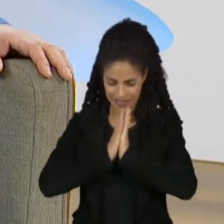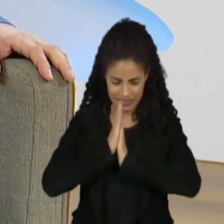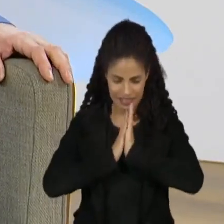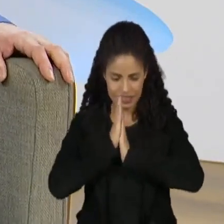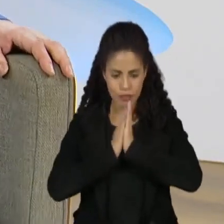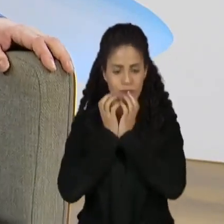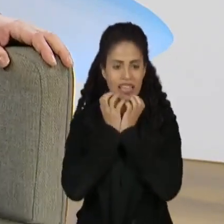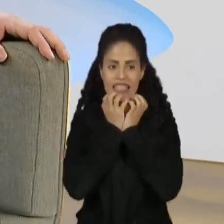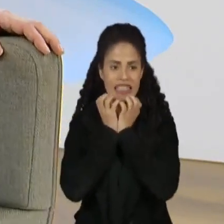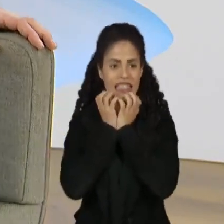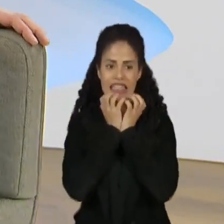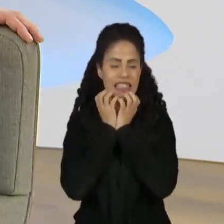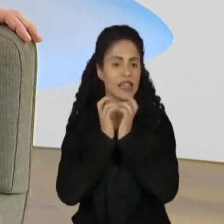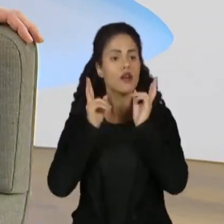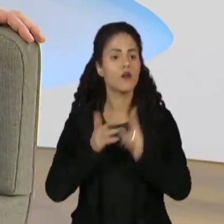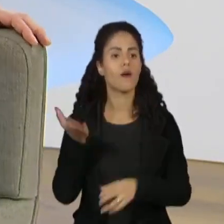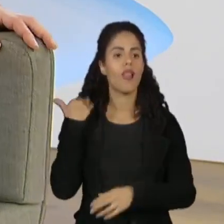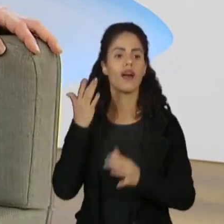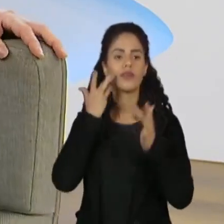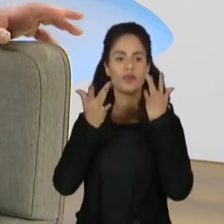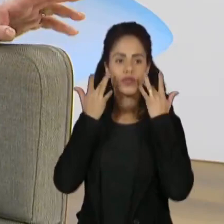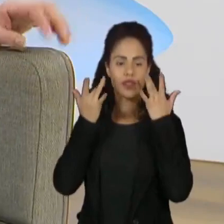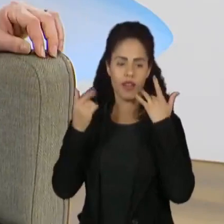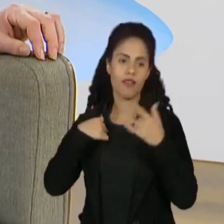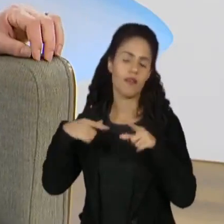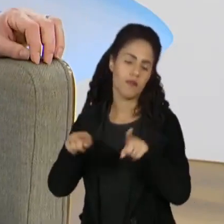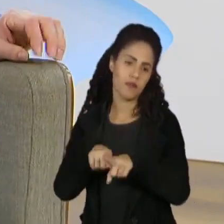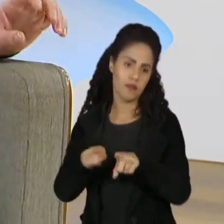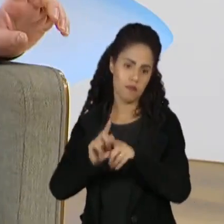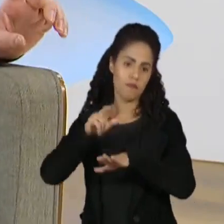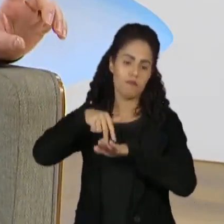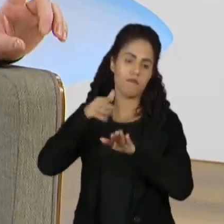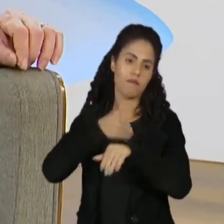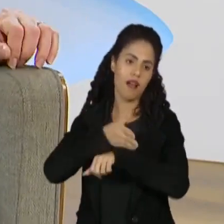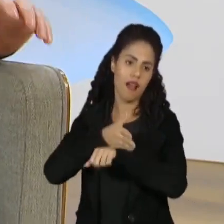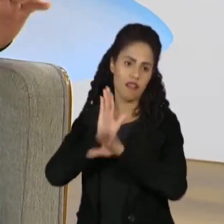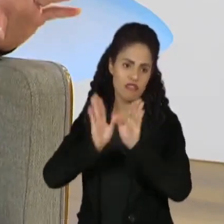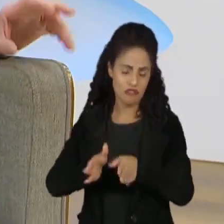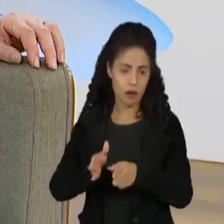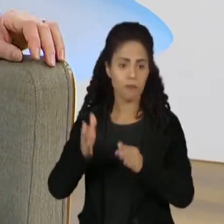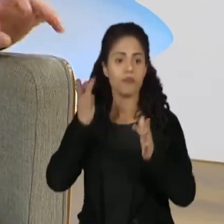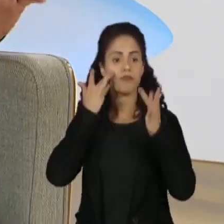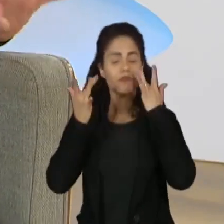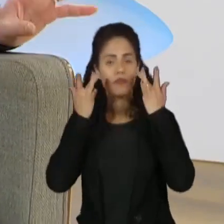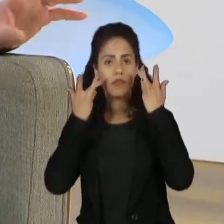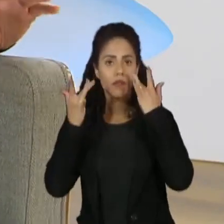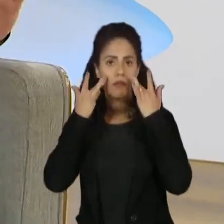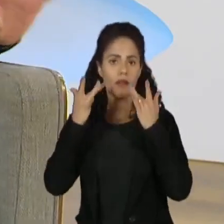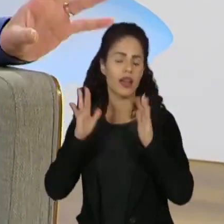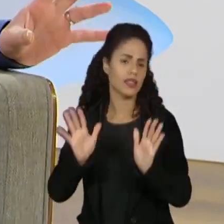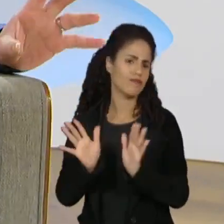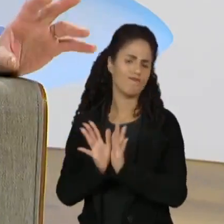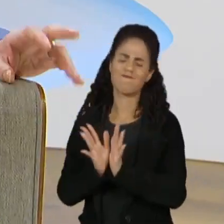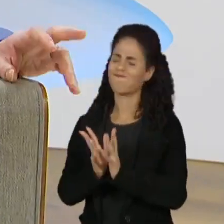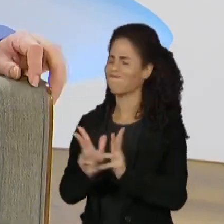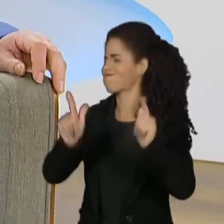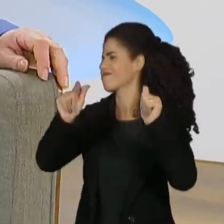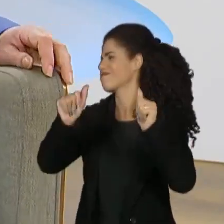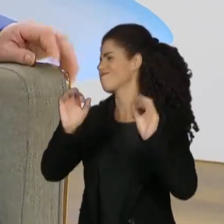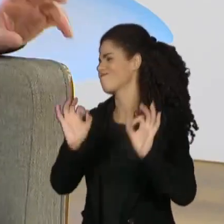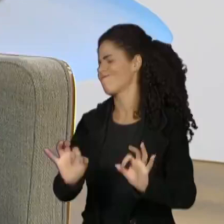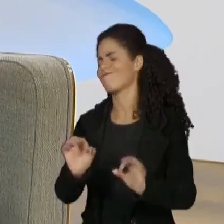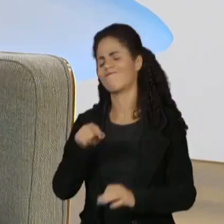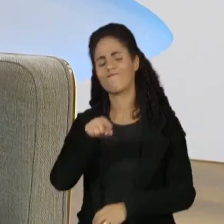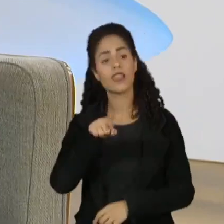como acontecia no teatro. Quando eu fiz teatro, fiz o Chet Baker apenas um sopro. Uma peça... Foi incrível,